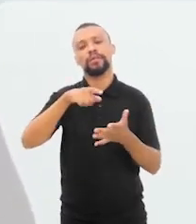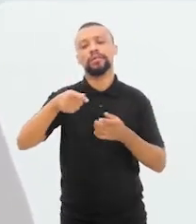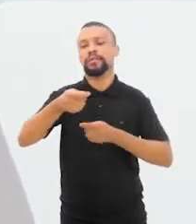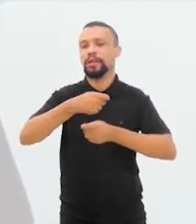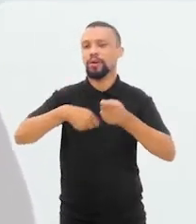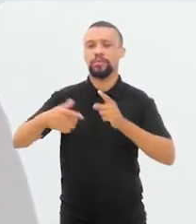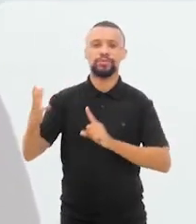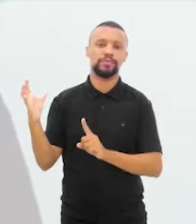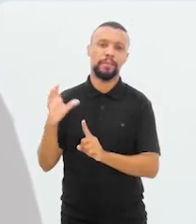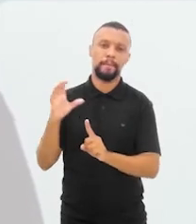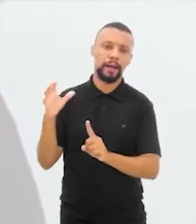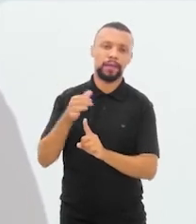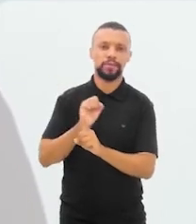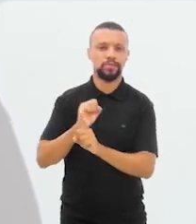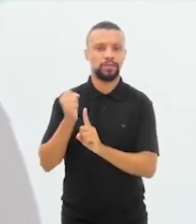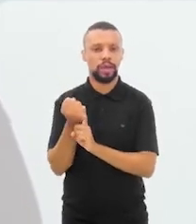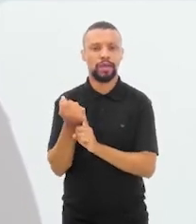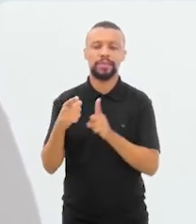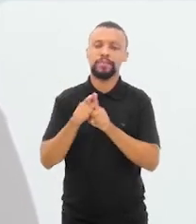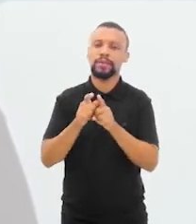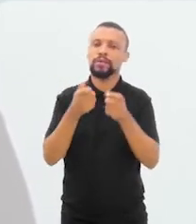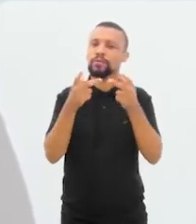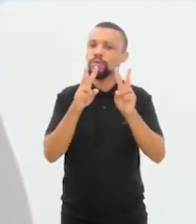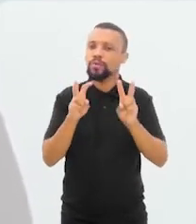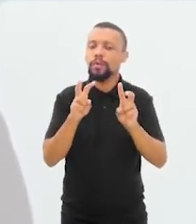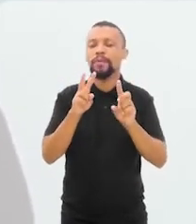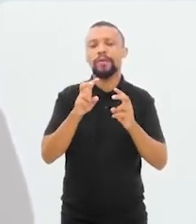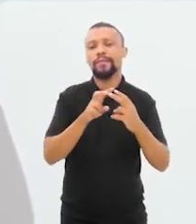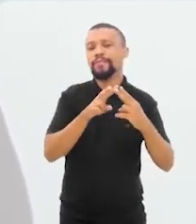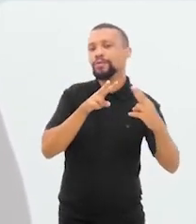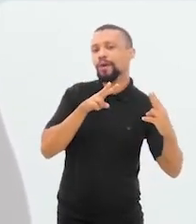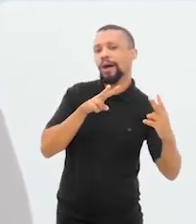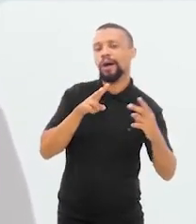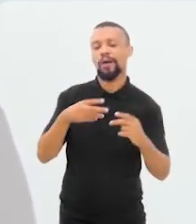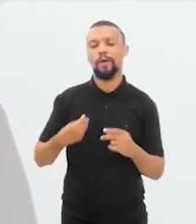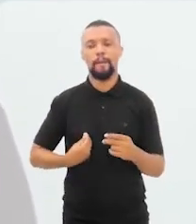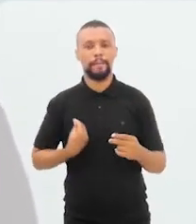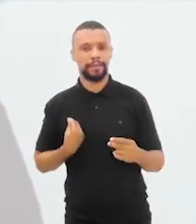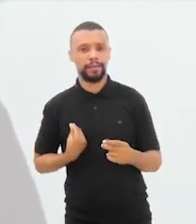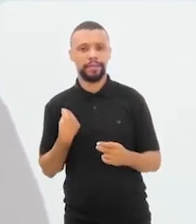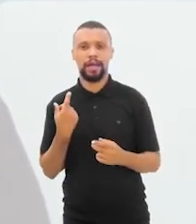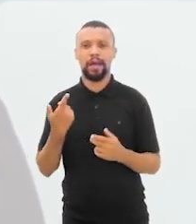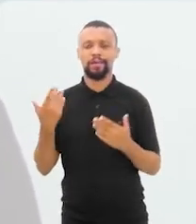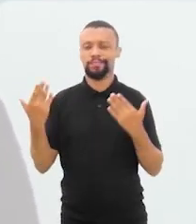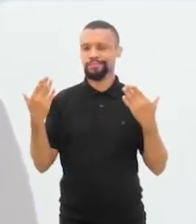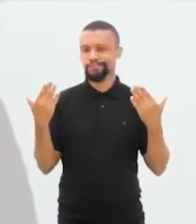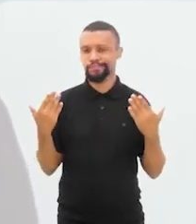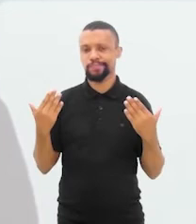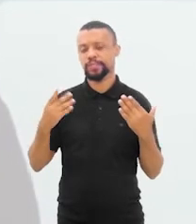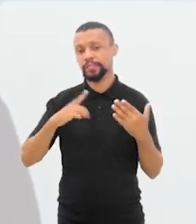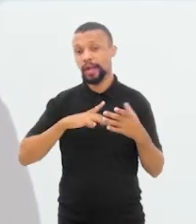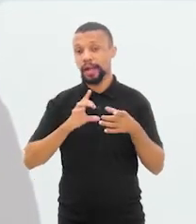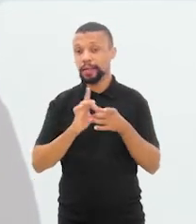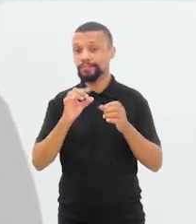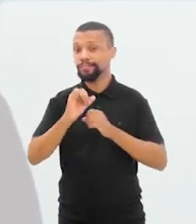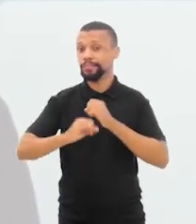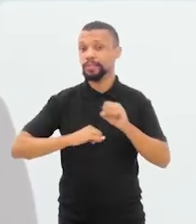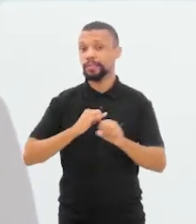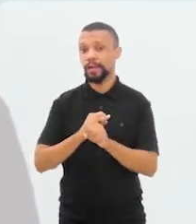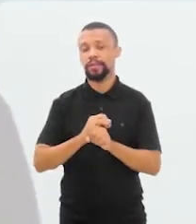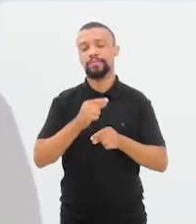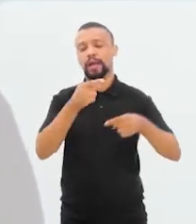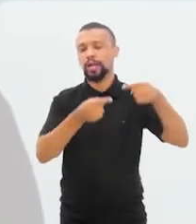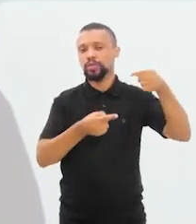os negócios de impacto. A gente falou também da questão do virtual e do presencial, apesar desse observatório ficar